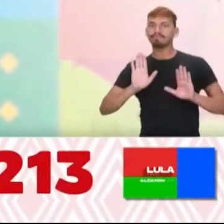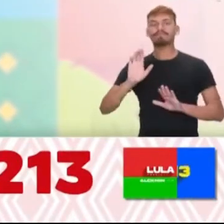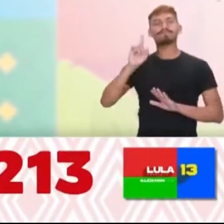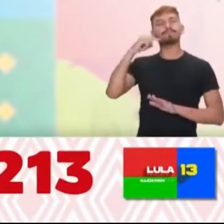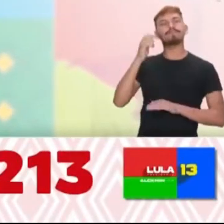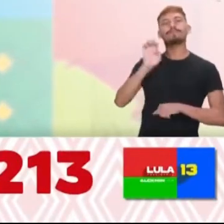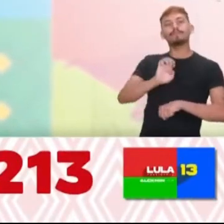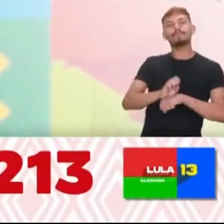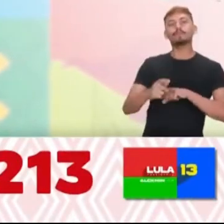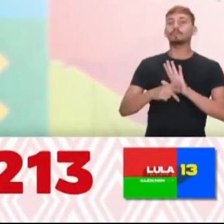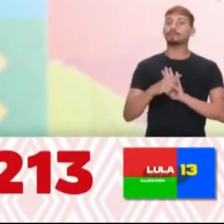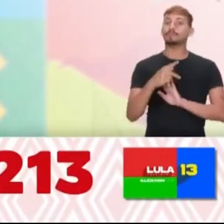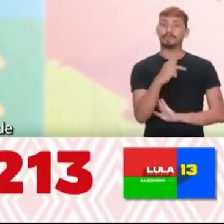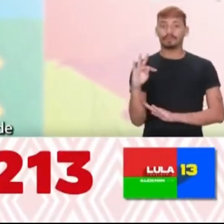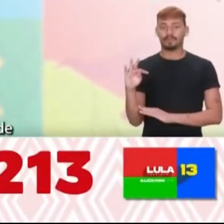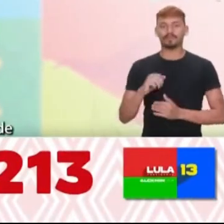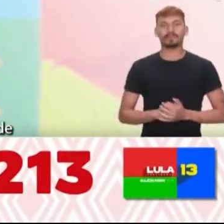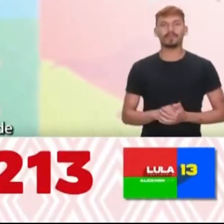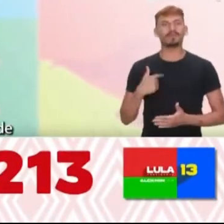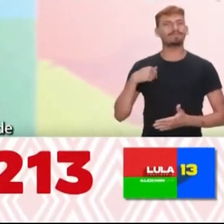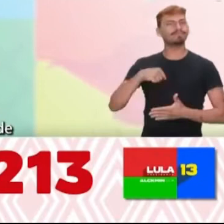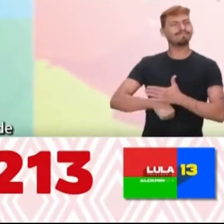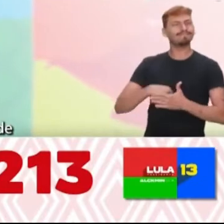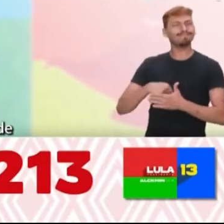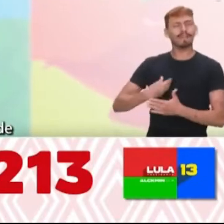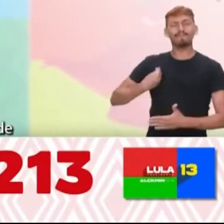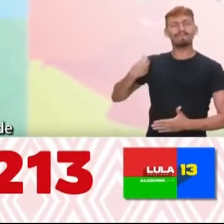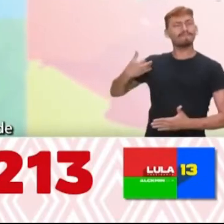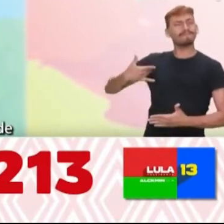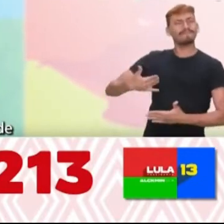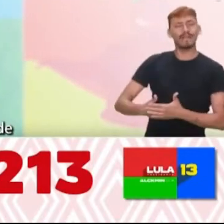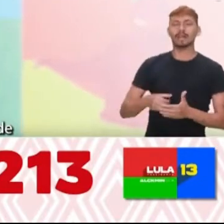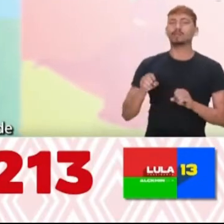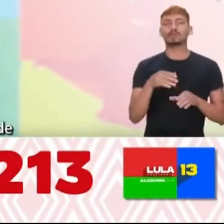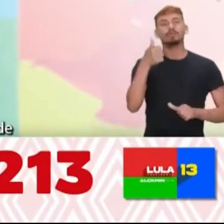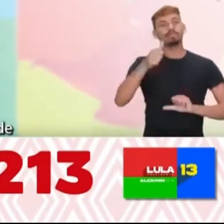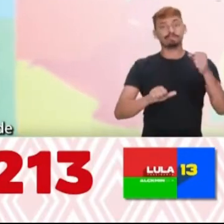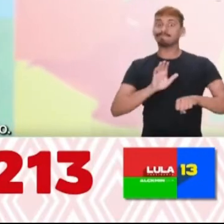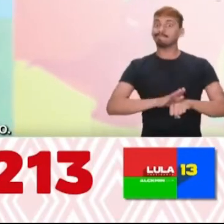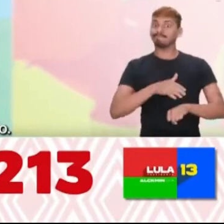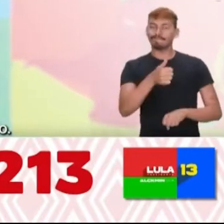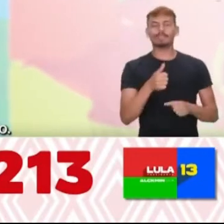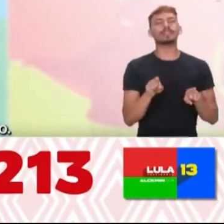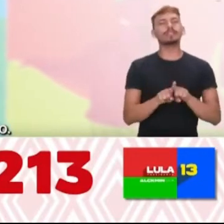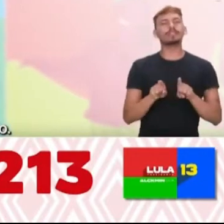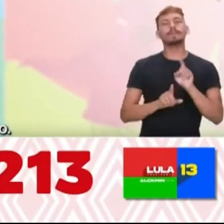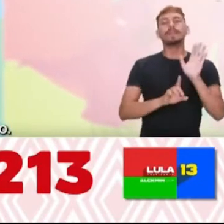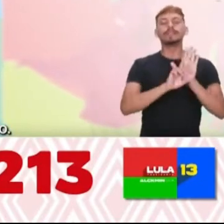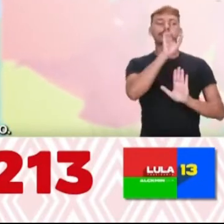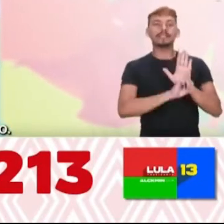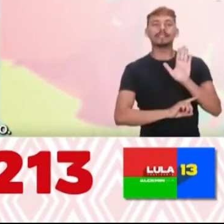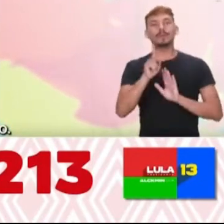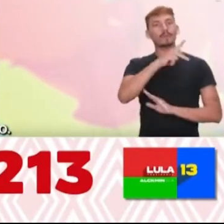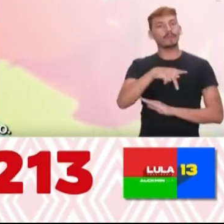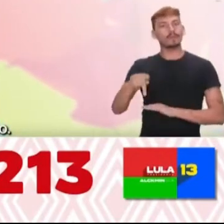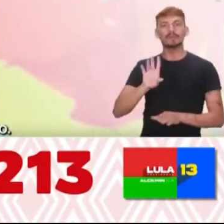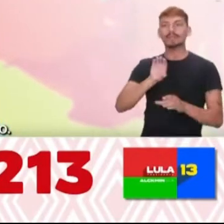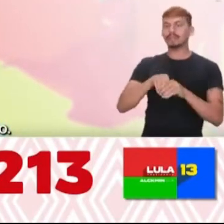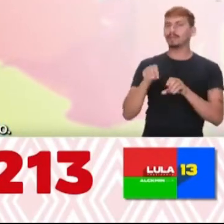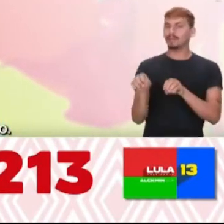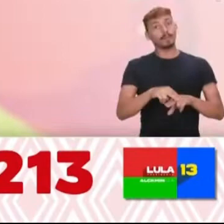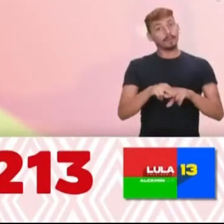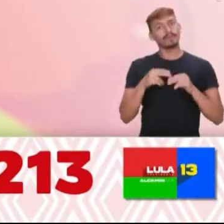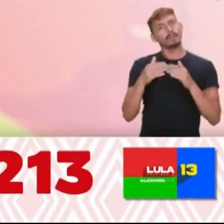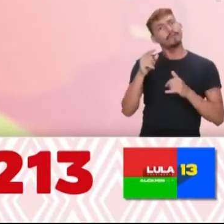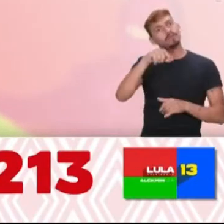estadual pelo PT. Lutei a vida inteira por educação de qualidade e pelos direitos dos trabalhadores da